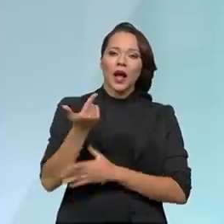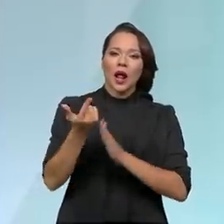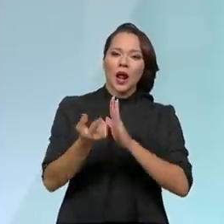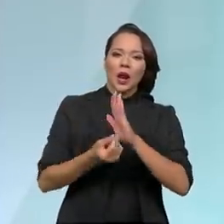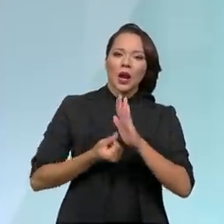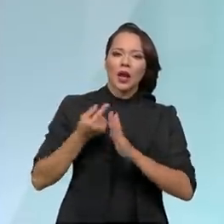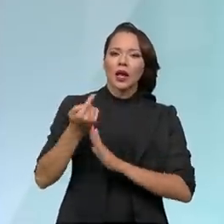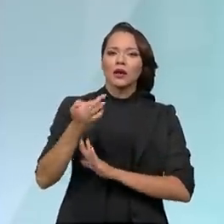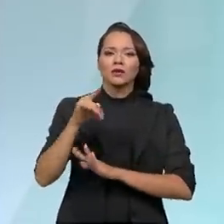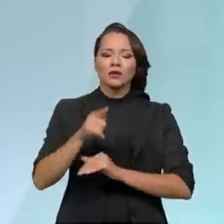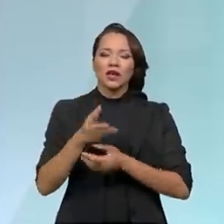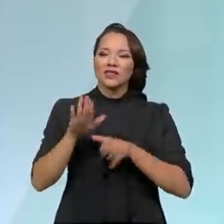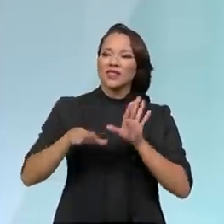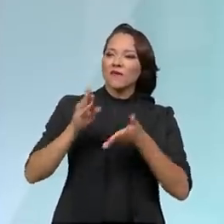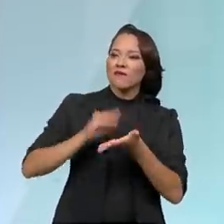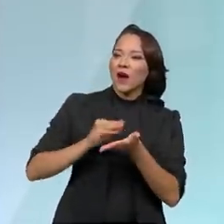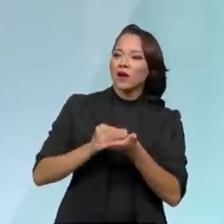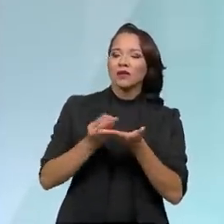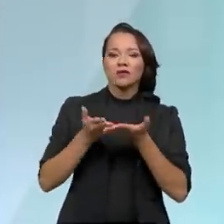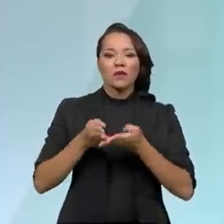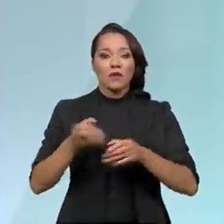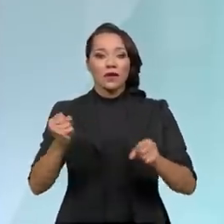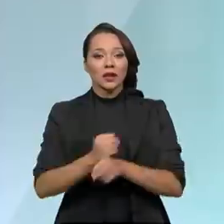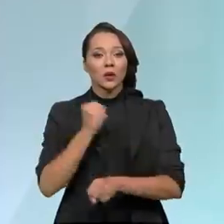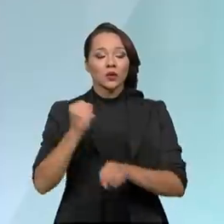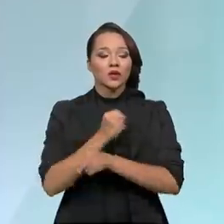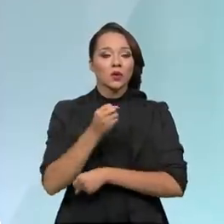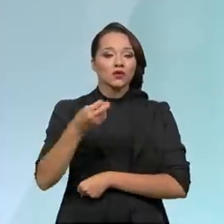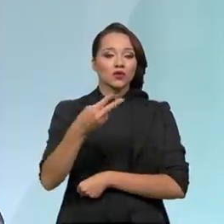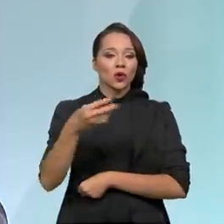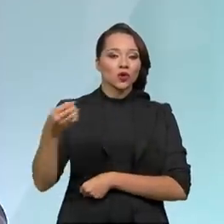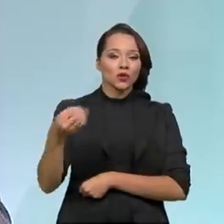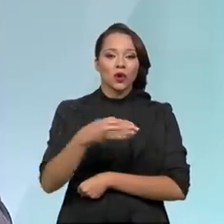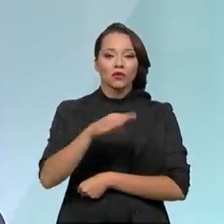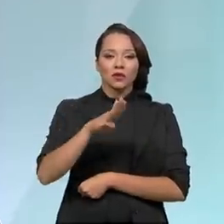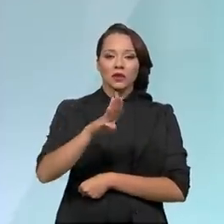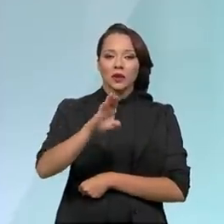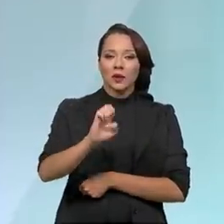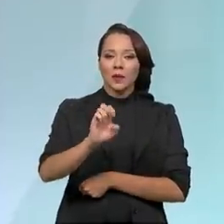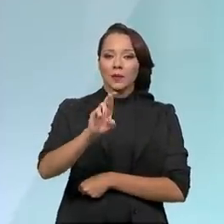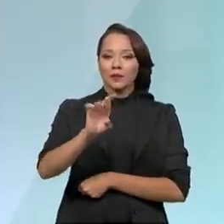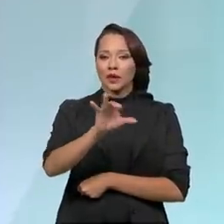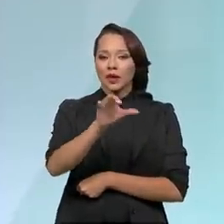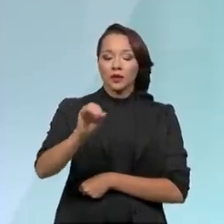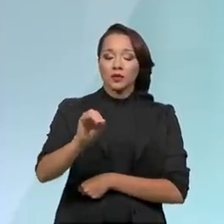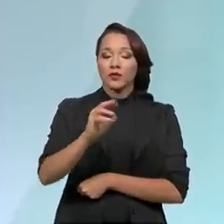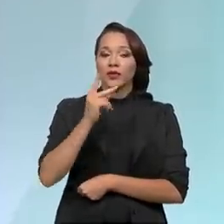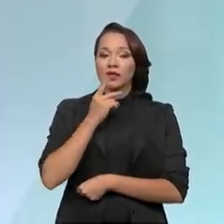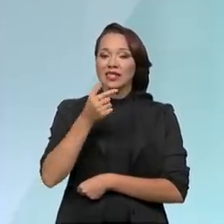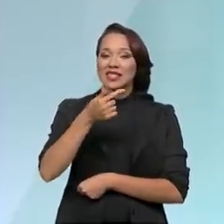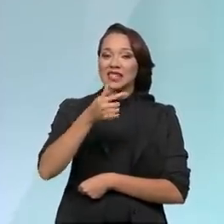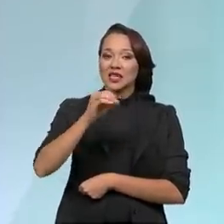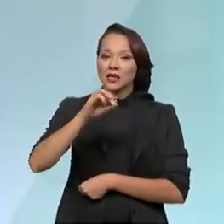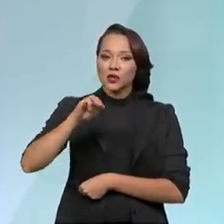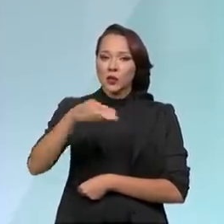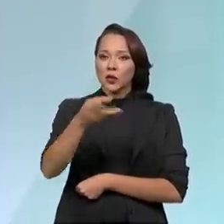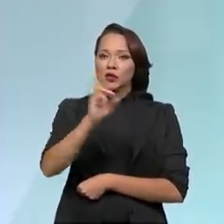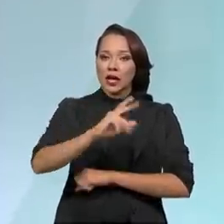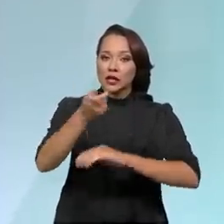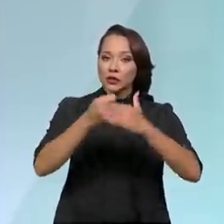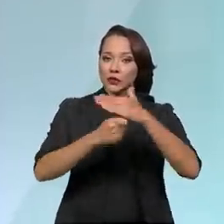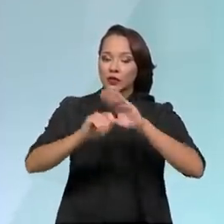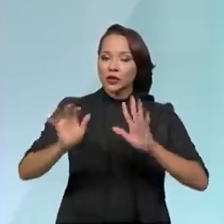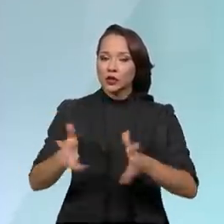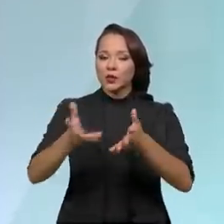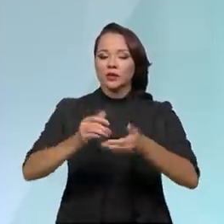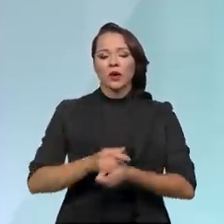que é a falta de berço. Então, nós vamos ter a construção de dois novos berços, a está falando de 700 milhões de reais de investimento. Um